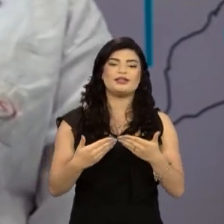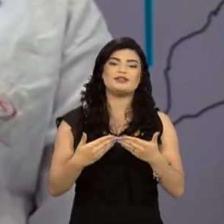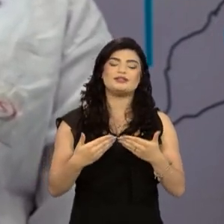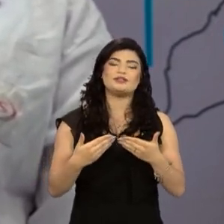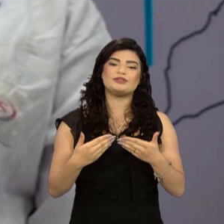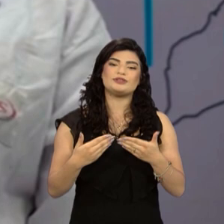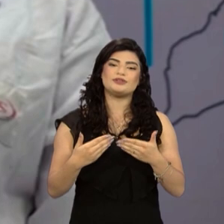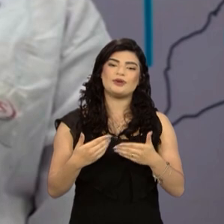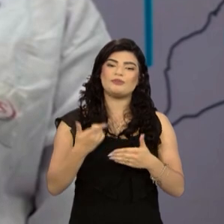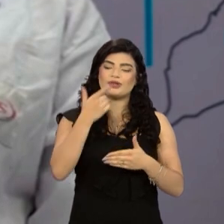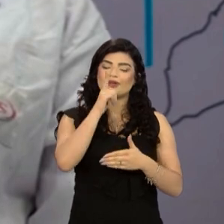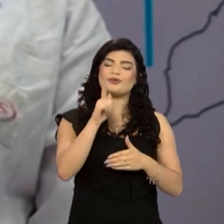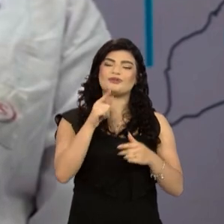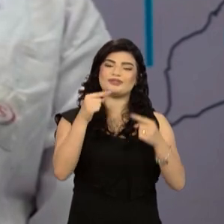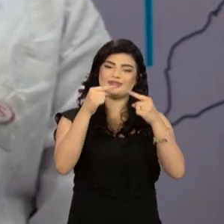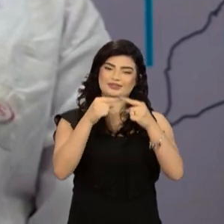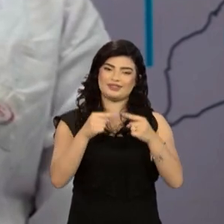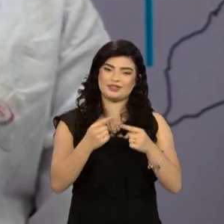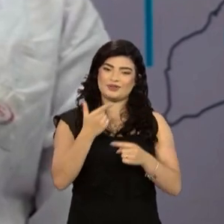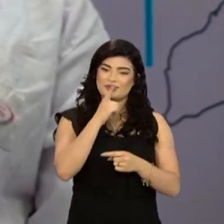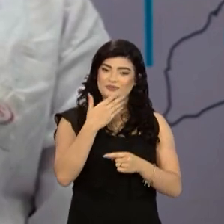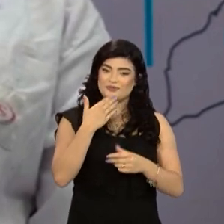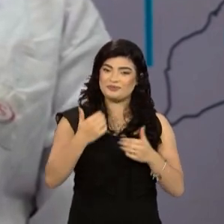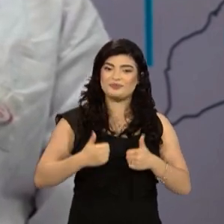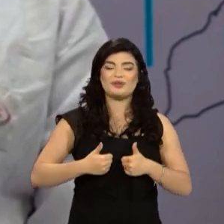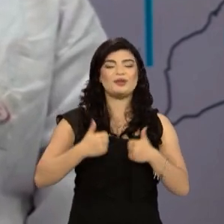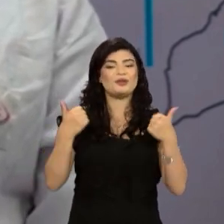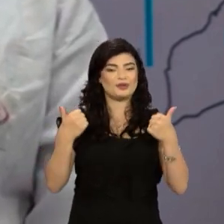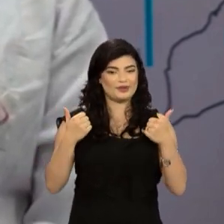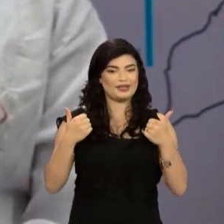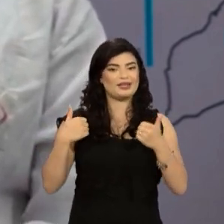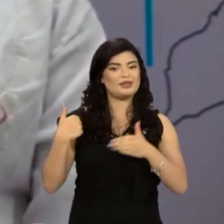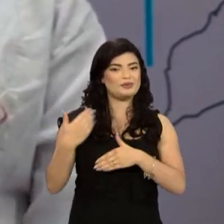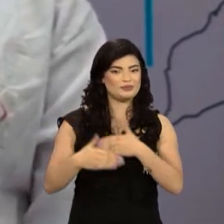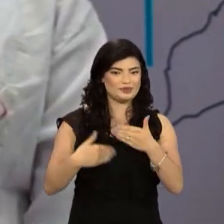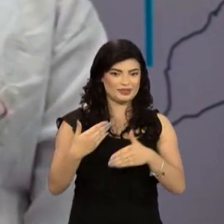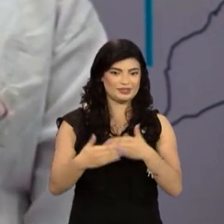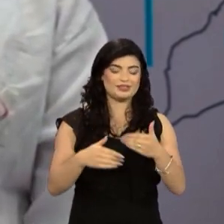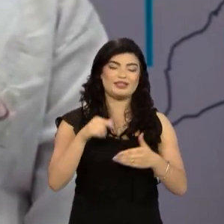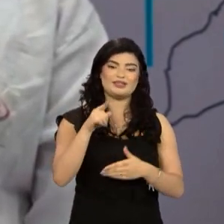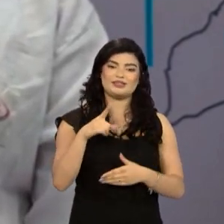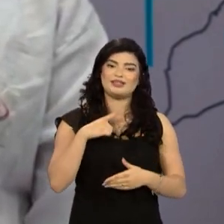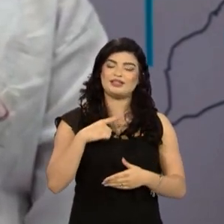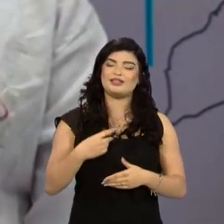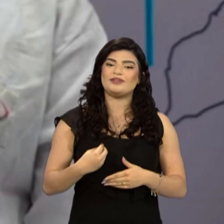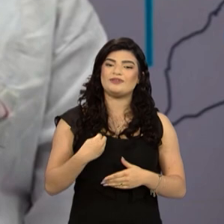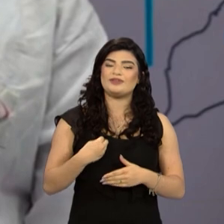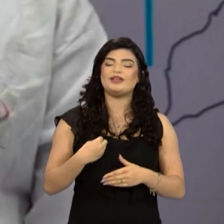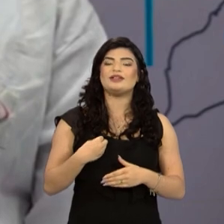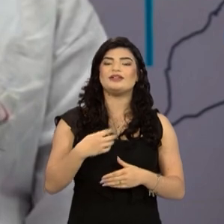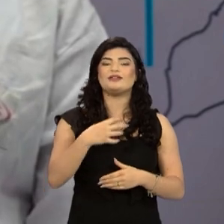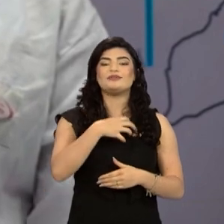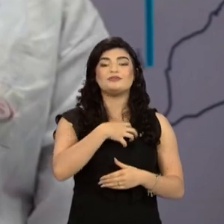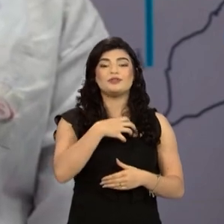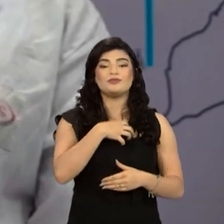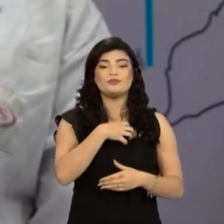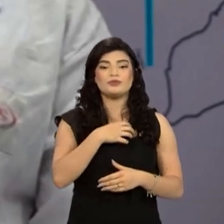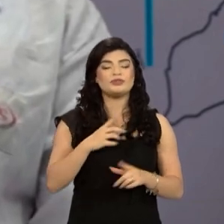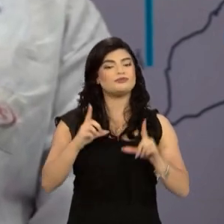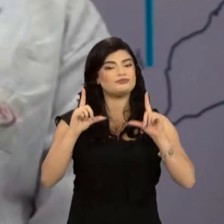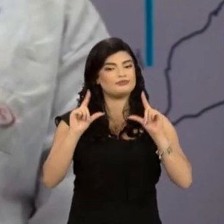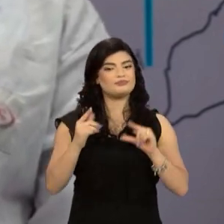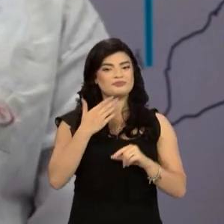para a gente conseguir melhorar os nossos processos aqui, de maneira que cause menos